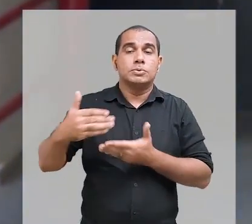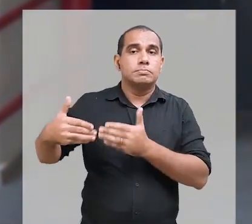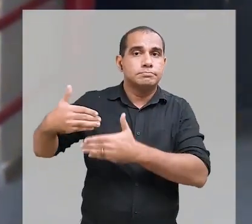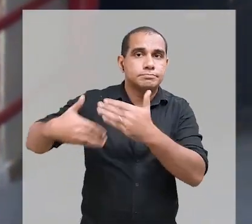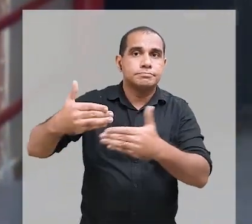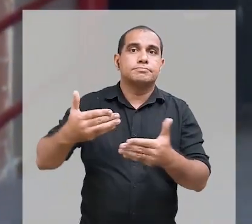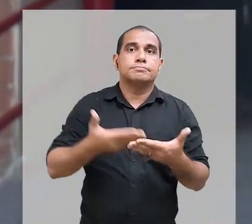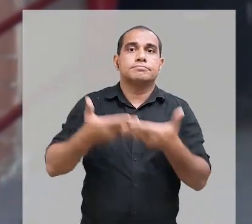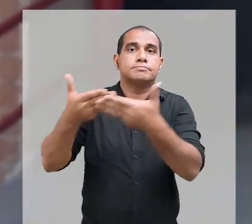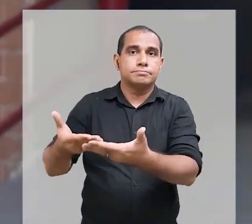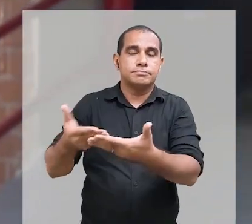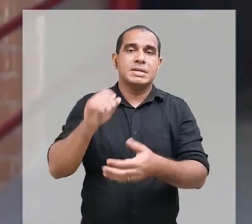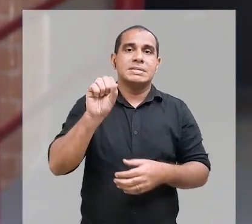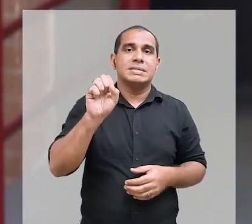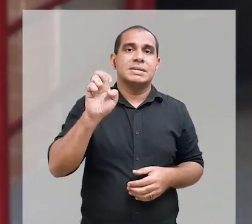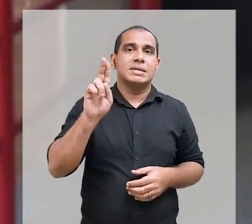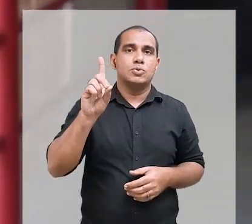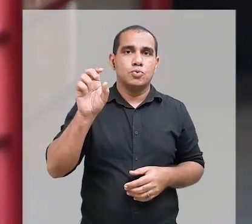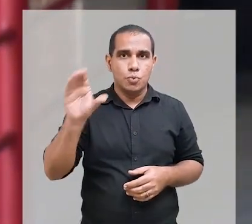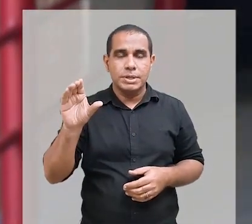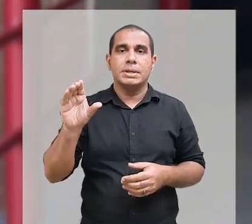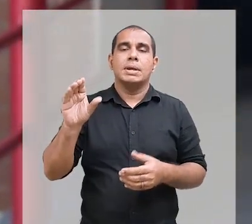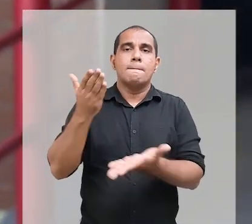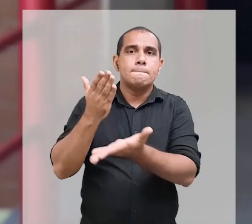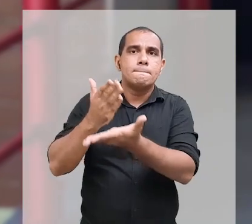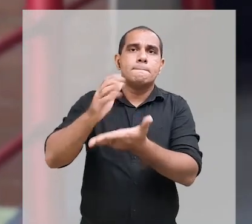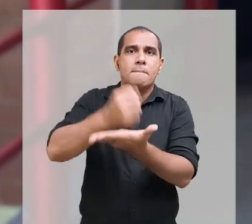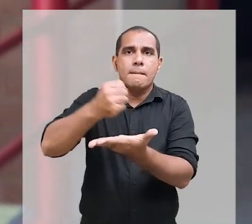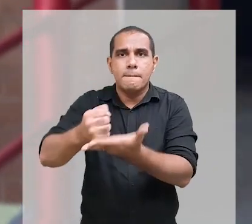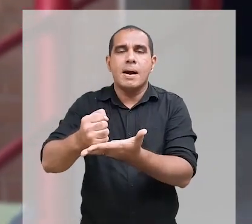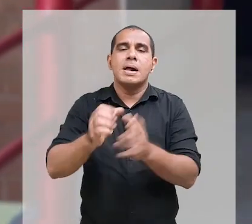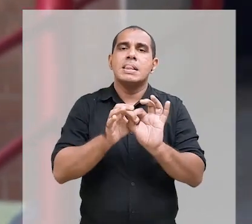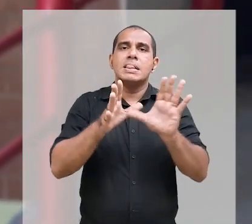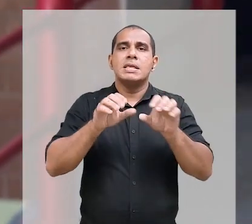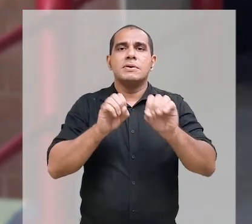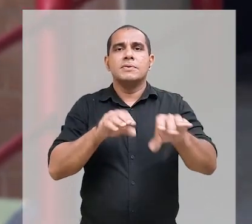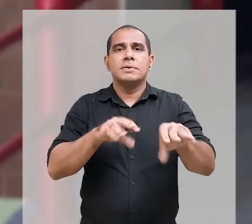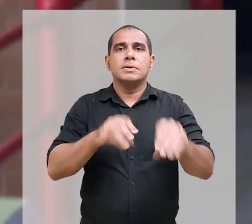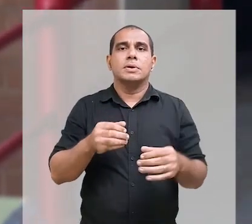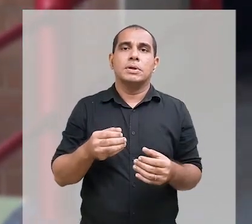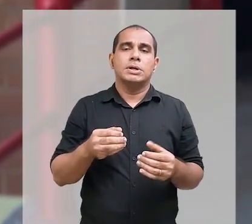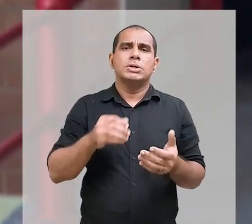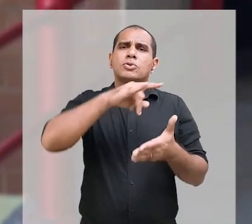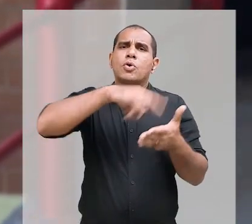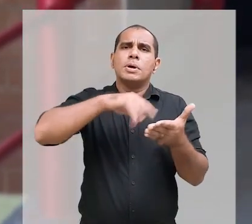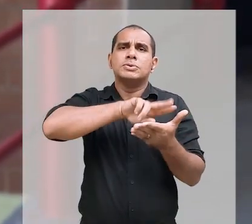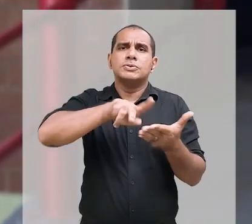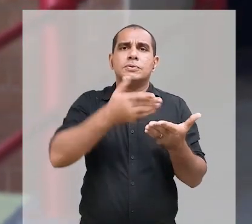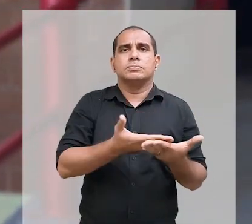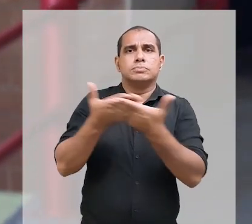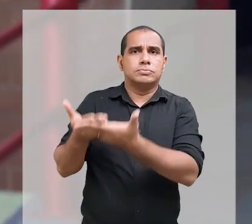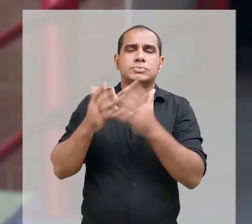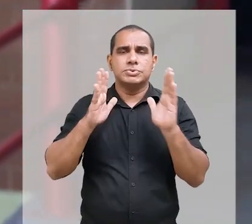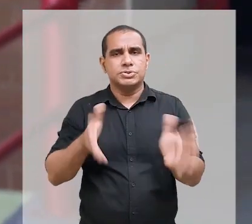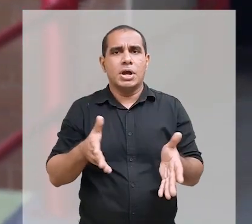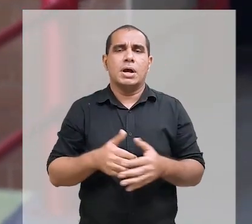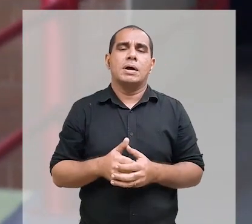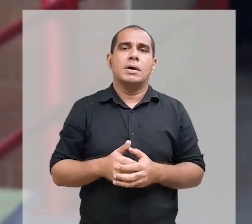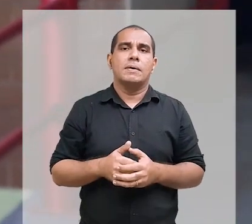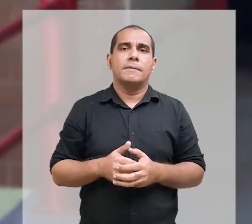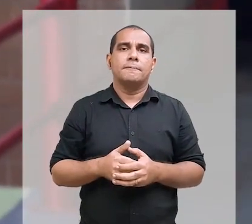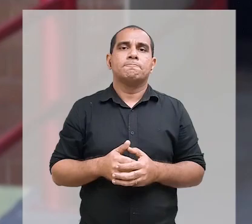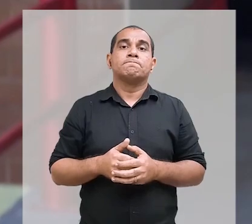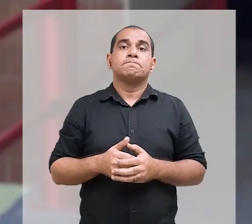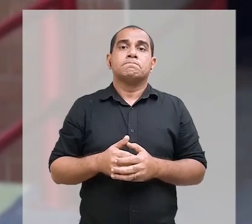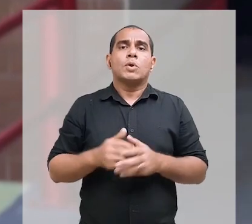processo de recredenciamento junto ao Conselho Estadual de Educação do Ceará. Toda a documentação necessária para o procedimento já foi entregue